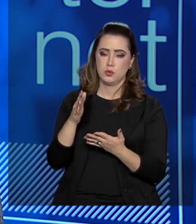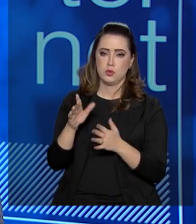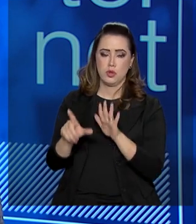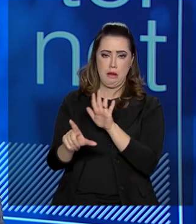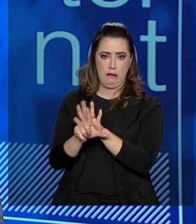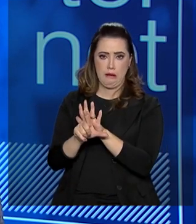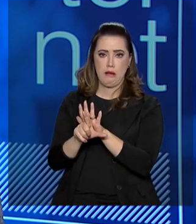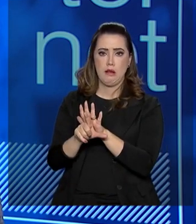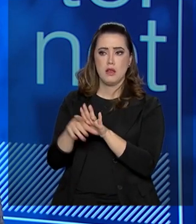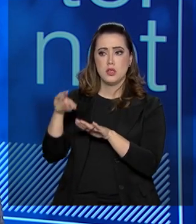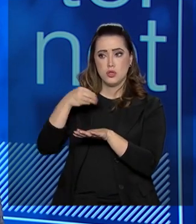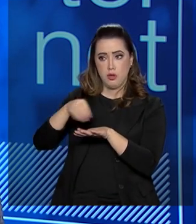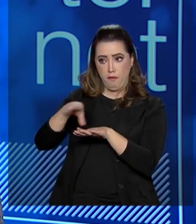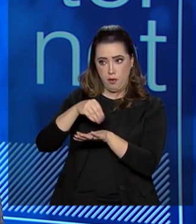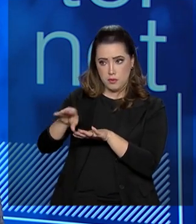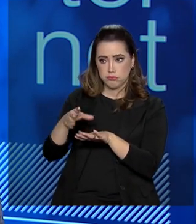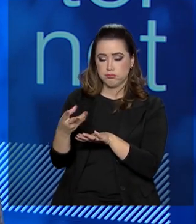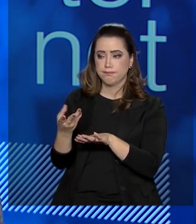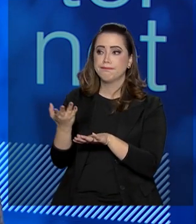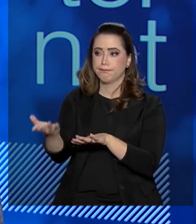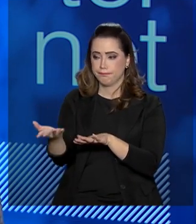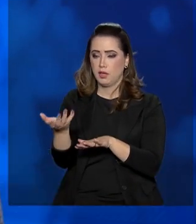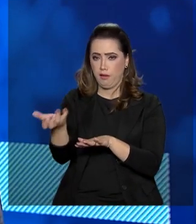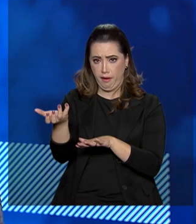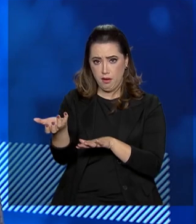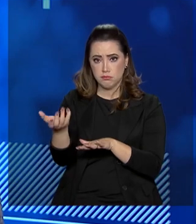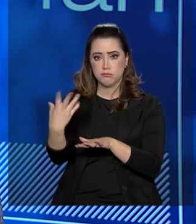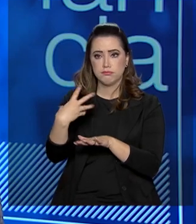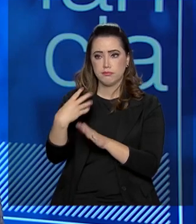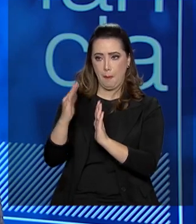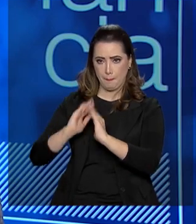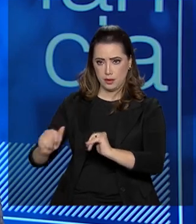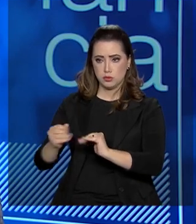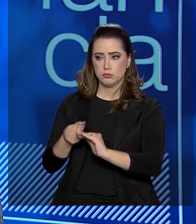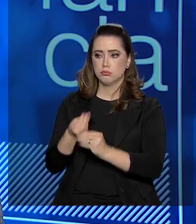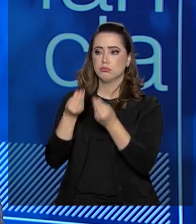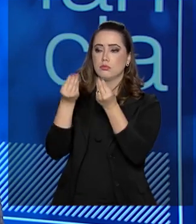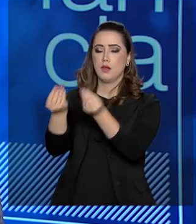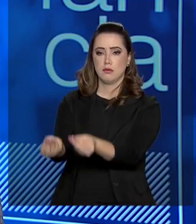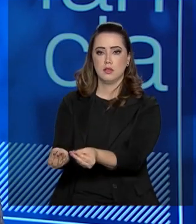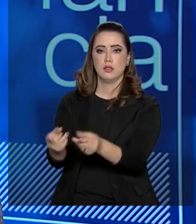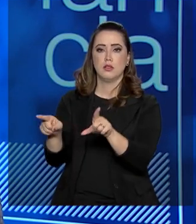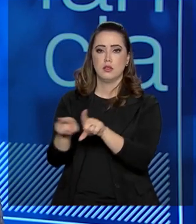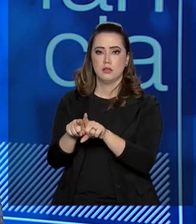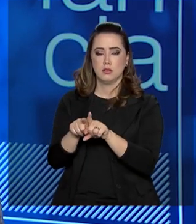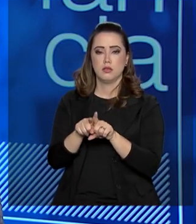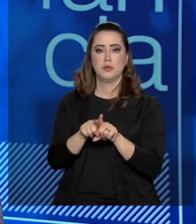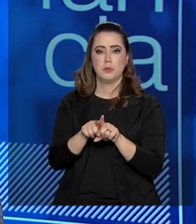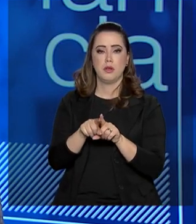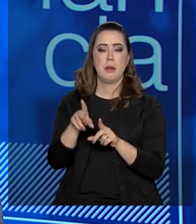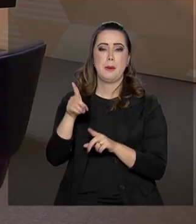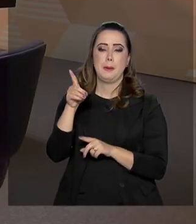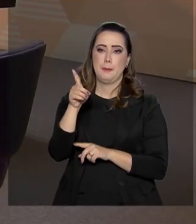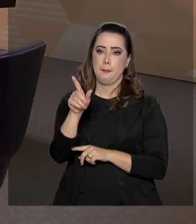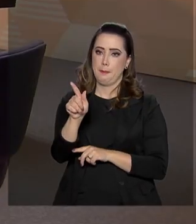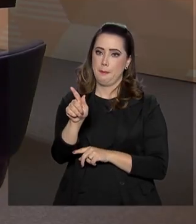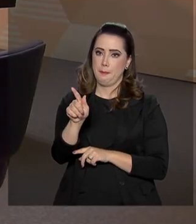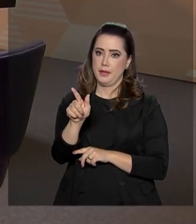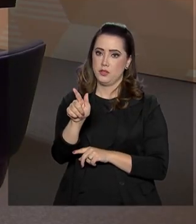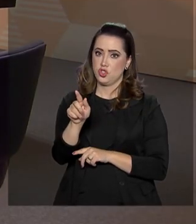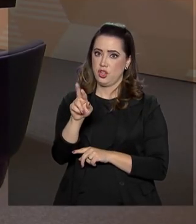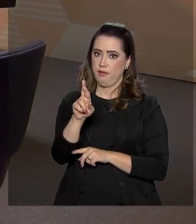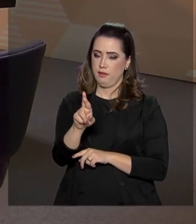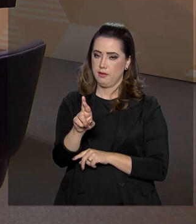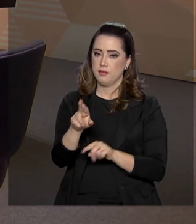acesso à informação pública. Então, nós estamos disponíveis. A procuradoria está disponível também, a